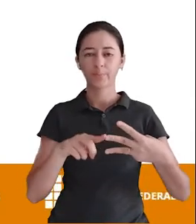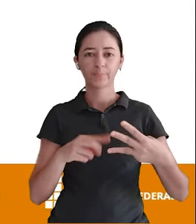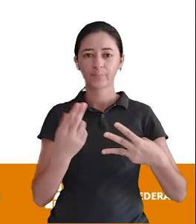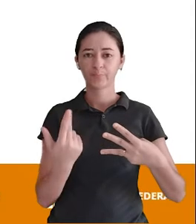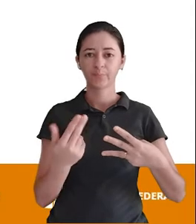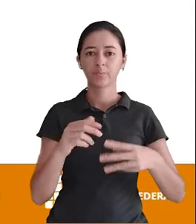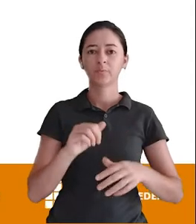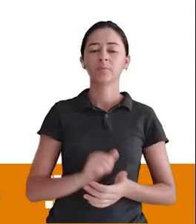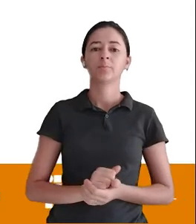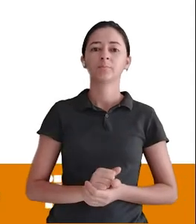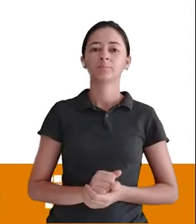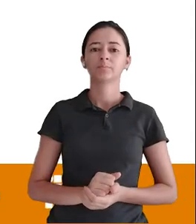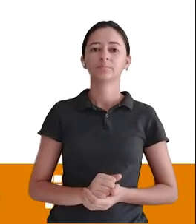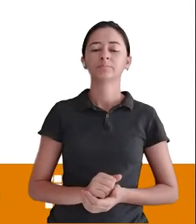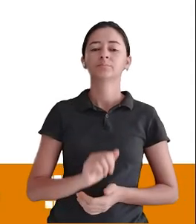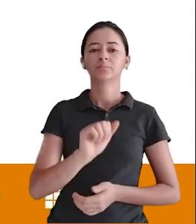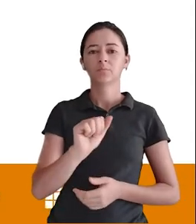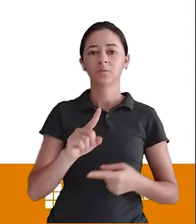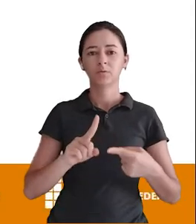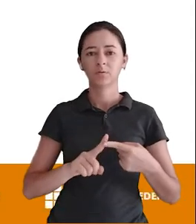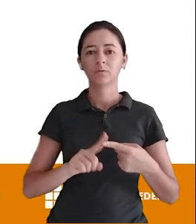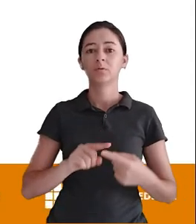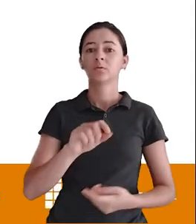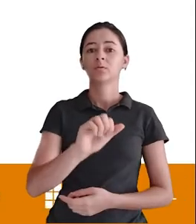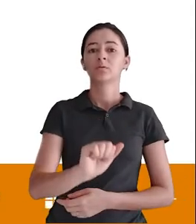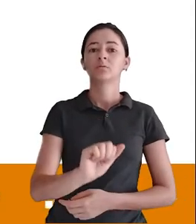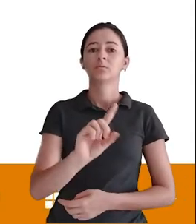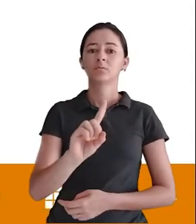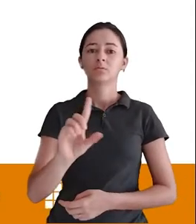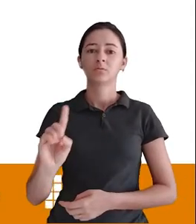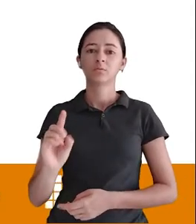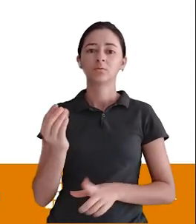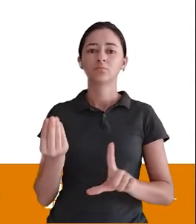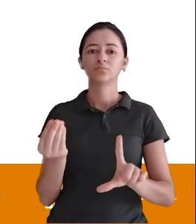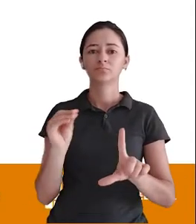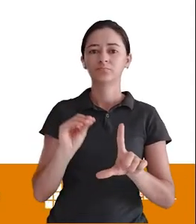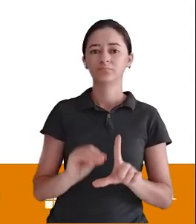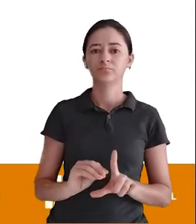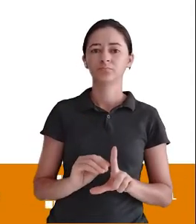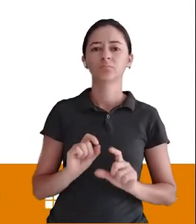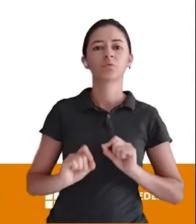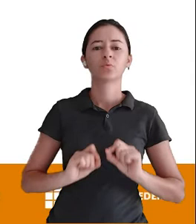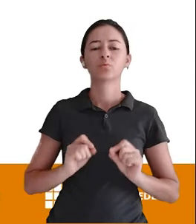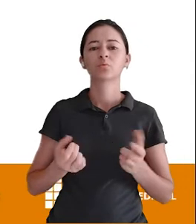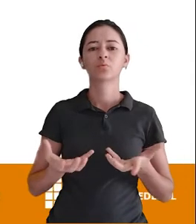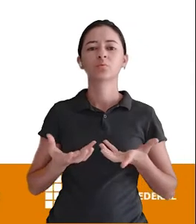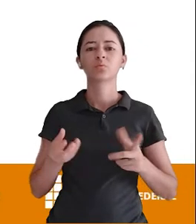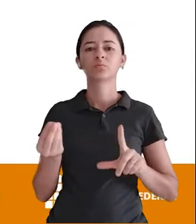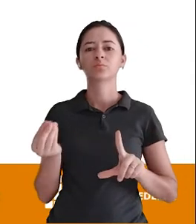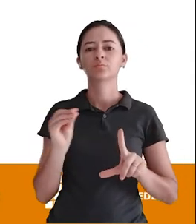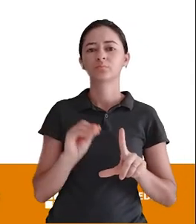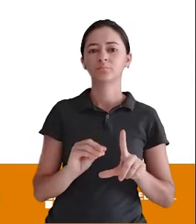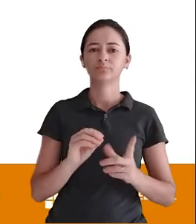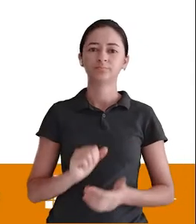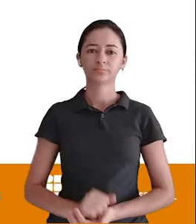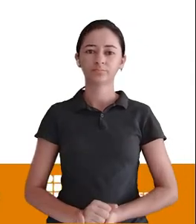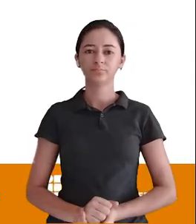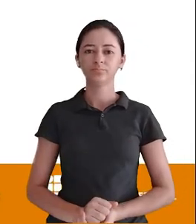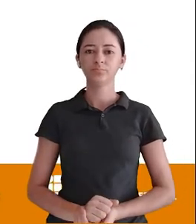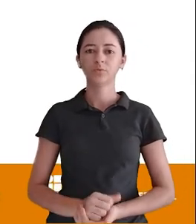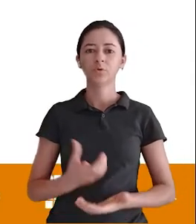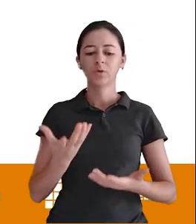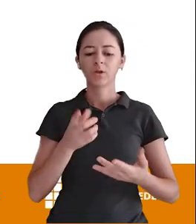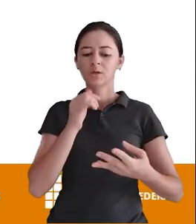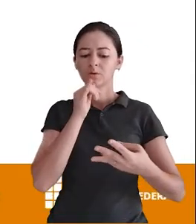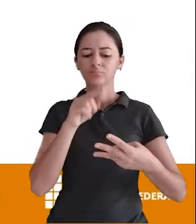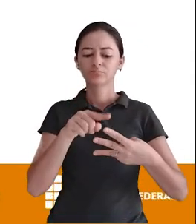AlterTable O nome da tabela E vem ADD Eu quero adicionar E aí nós vamos colocar O que eu quero adicionar O atributo E o